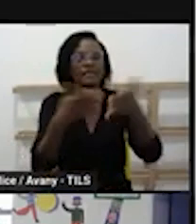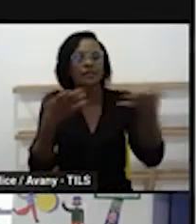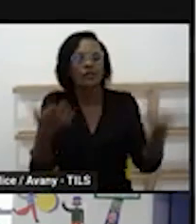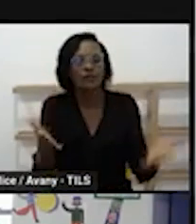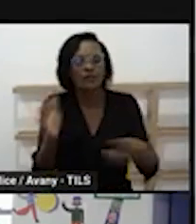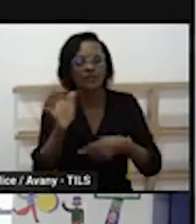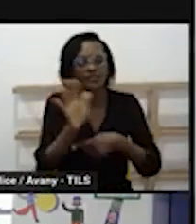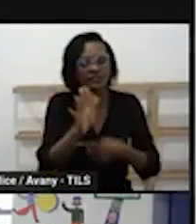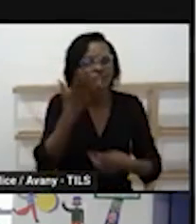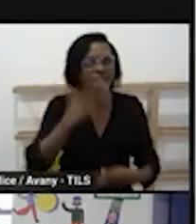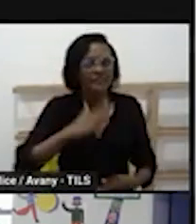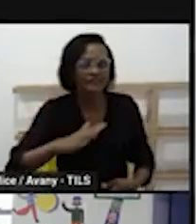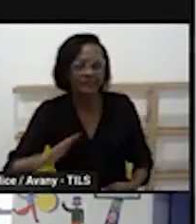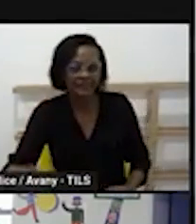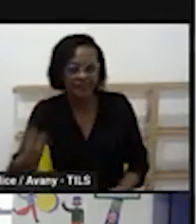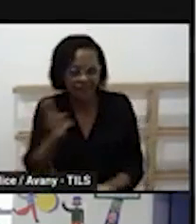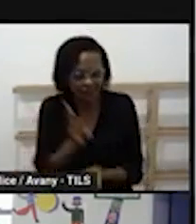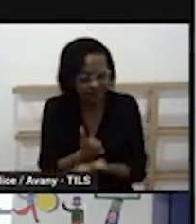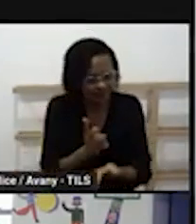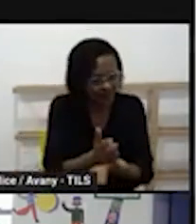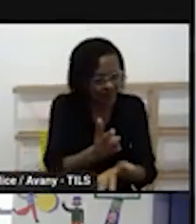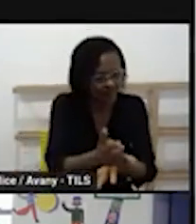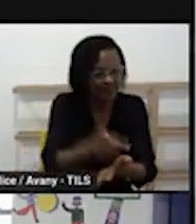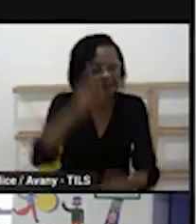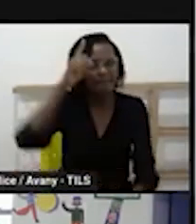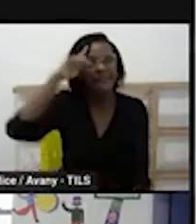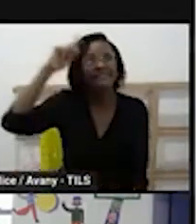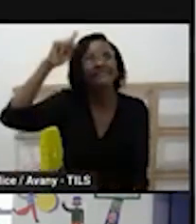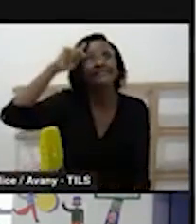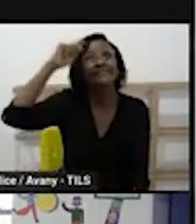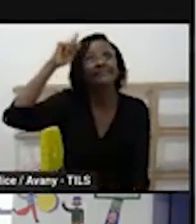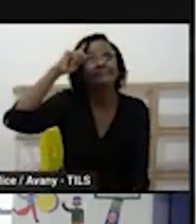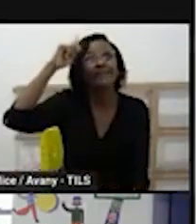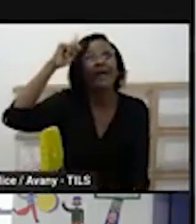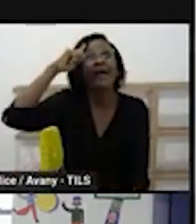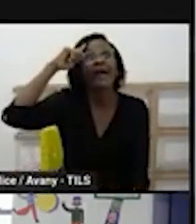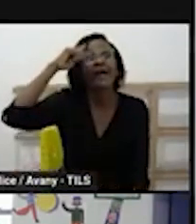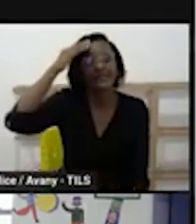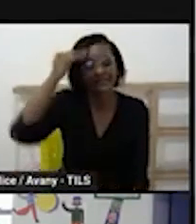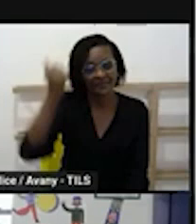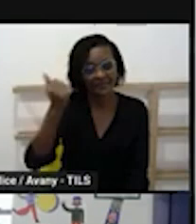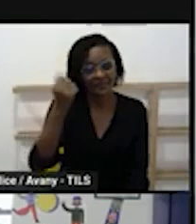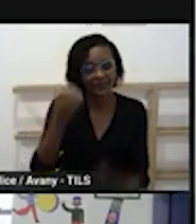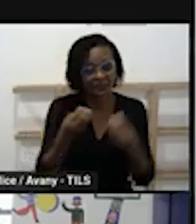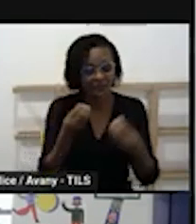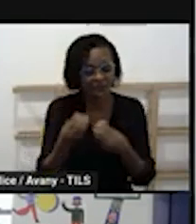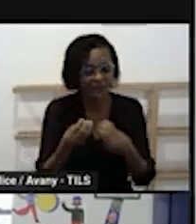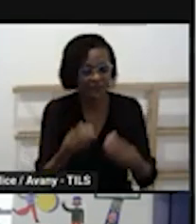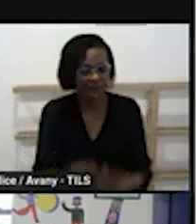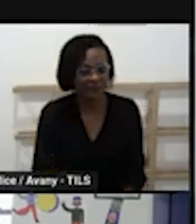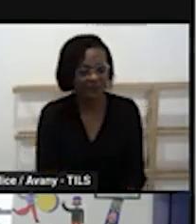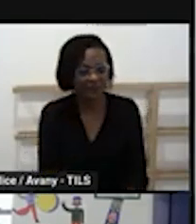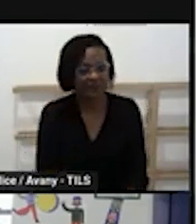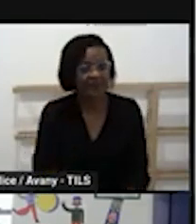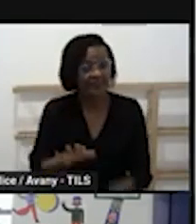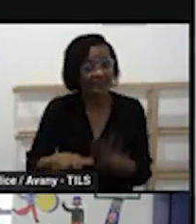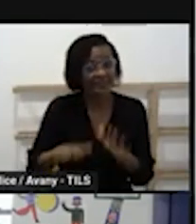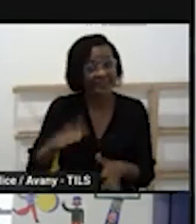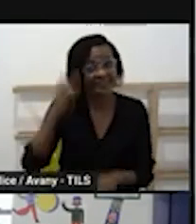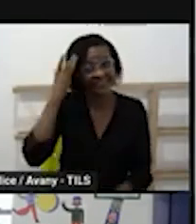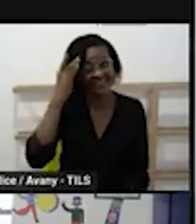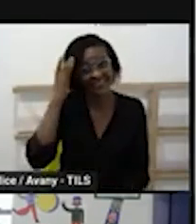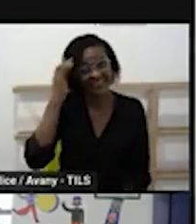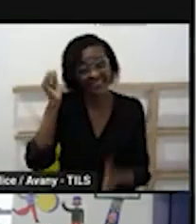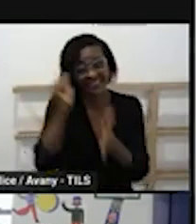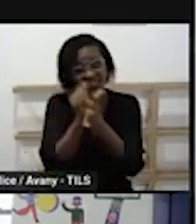dizer que a atividade permanente ela tem um objetivo claro a ser definido às vezes a gente acha que a atividade permanente por ela acontecer